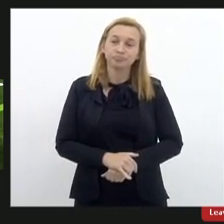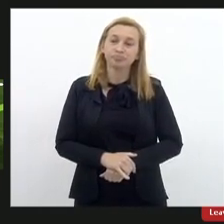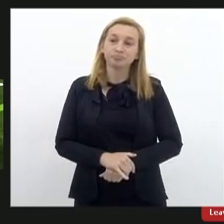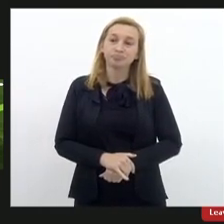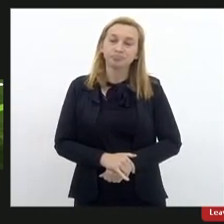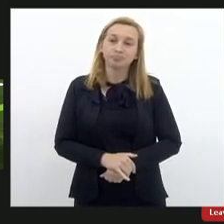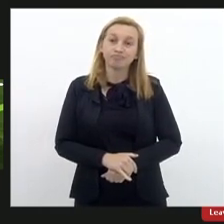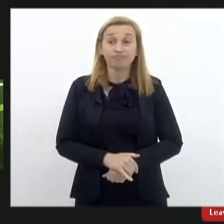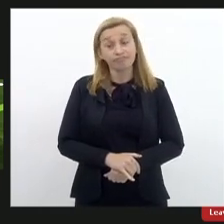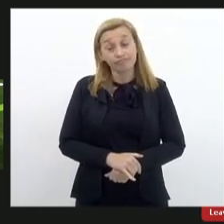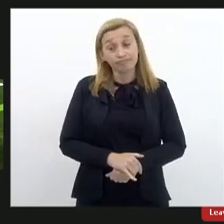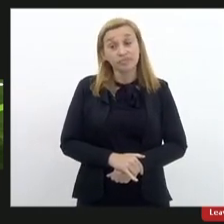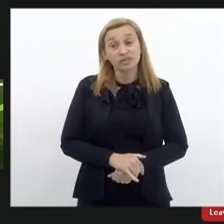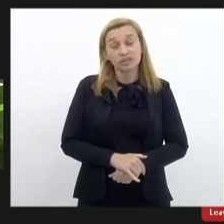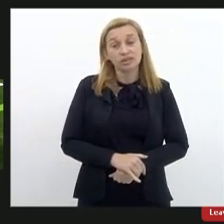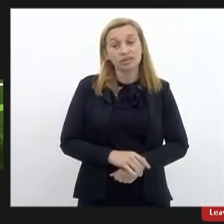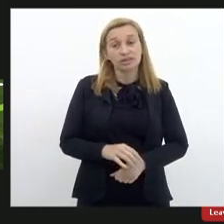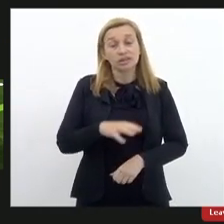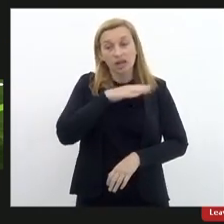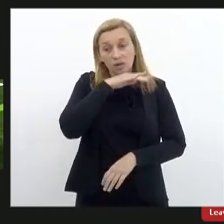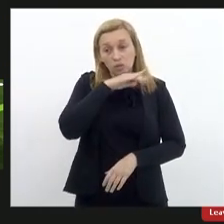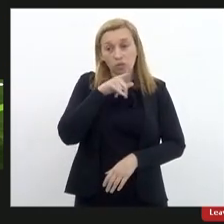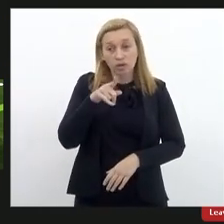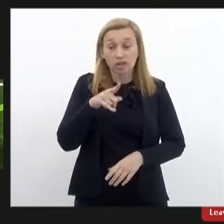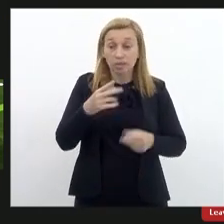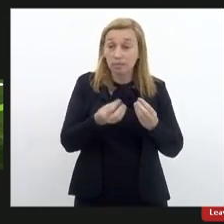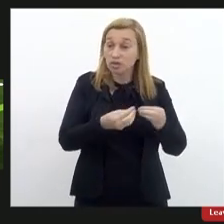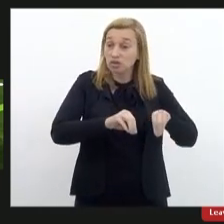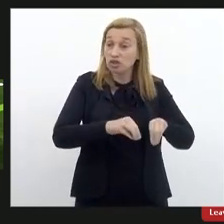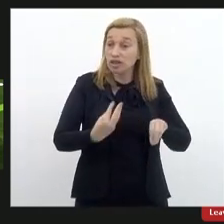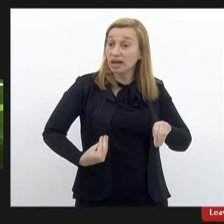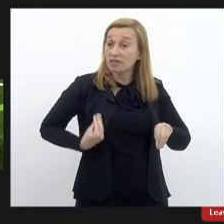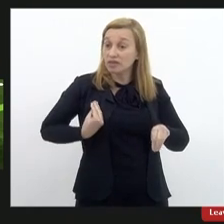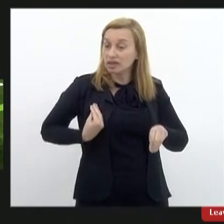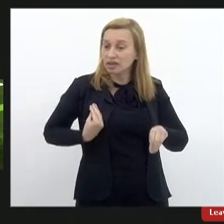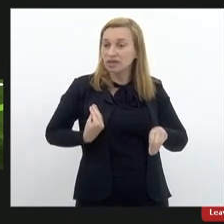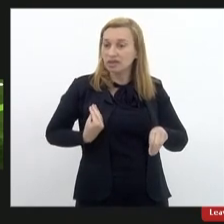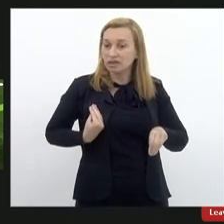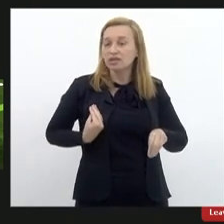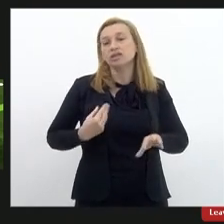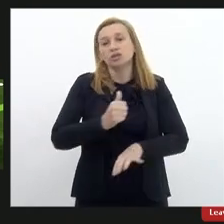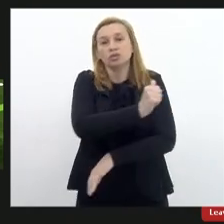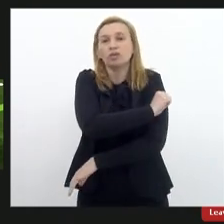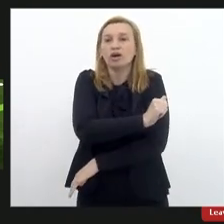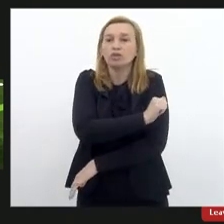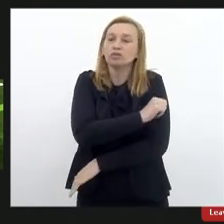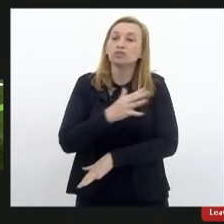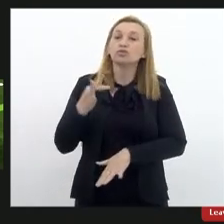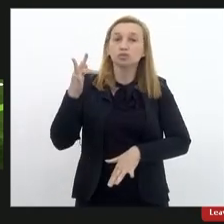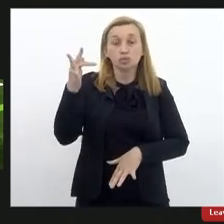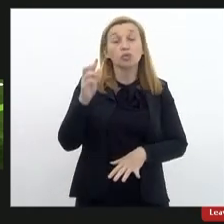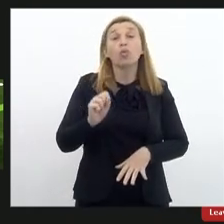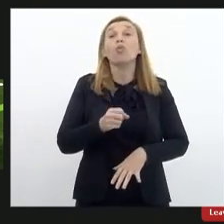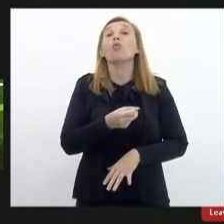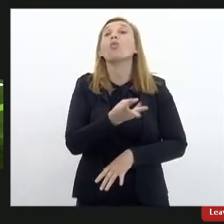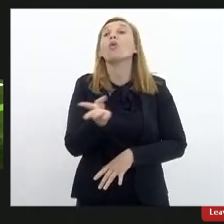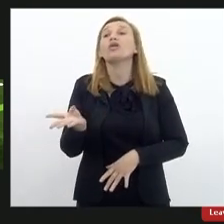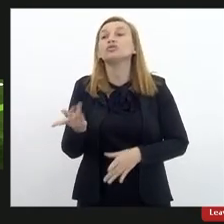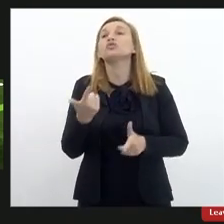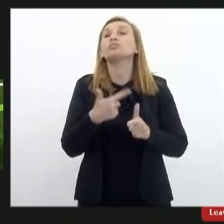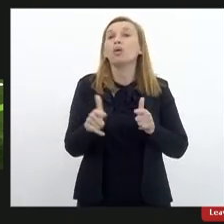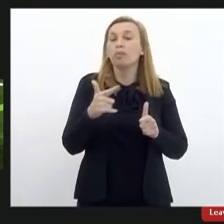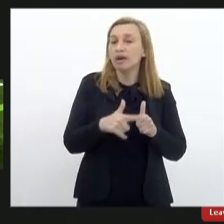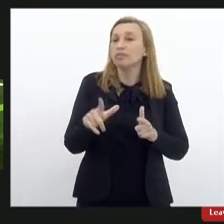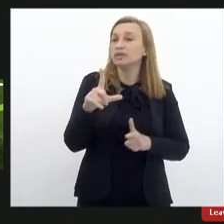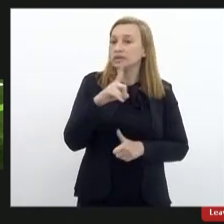E que isso detona depois na vida escolar do aluno lá na frente. Quantos problemas